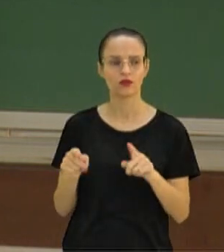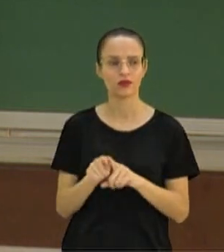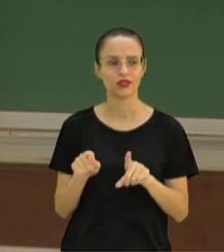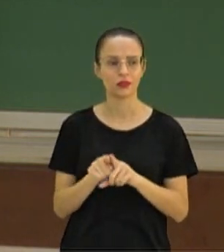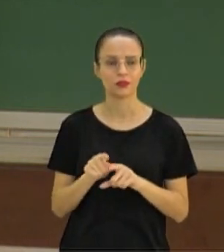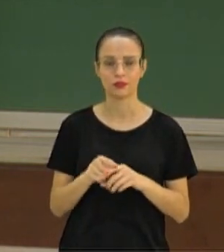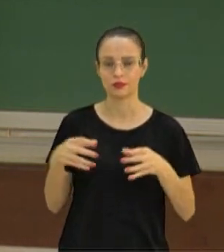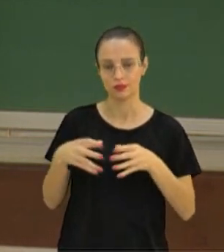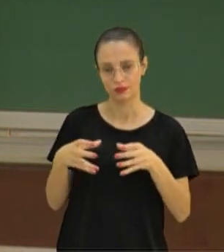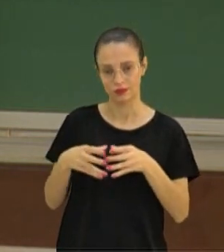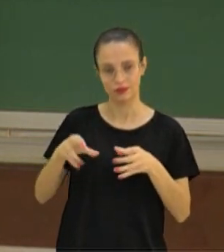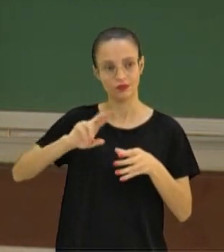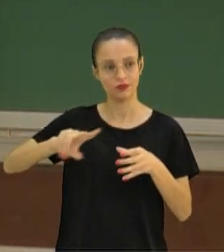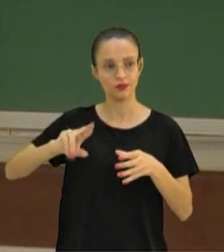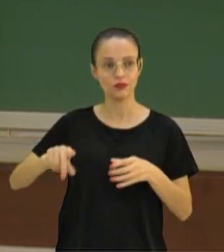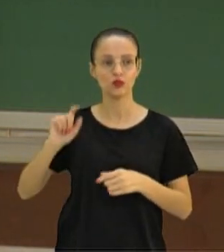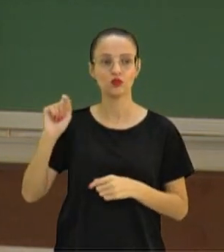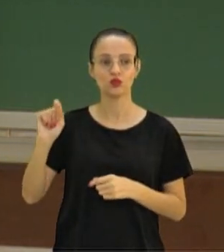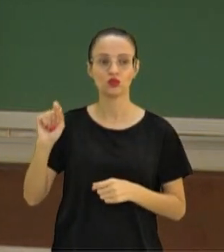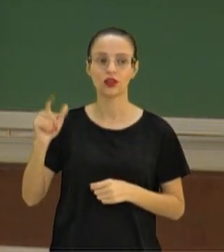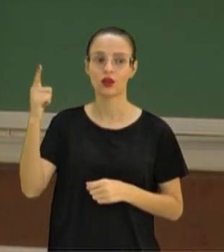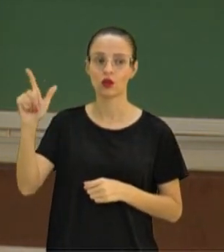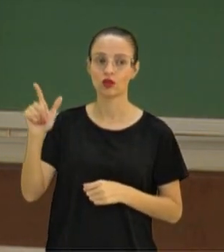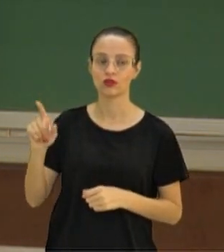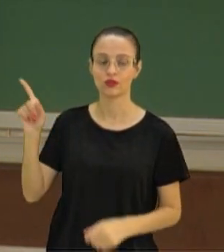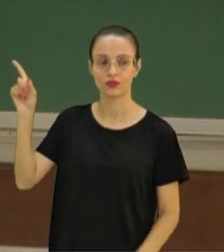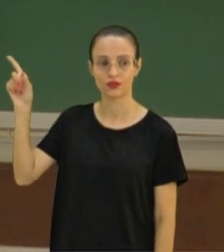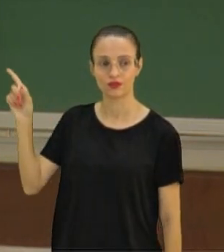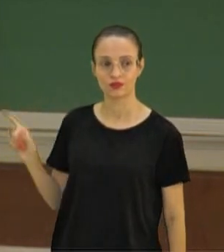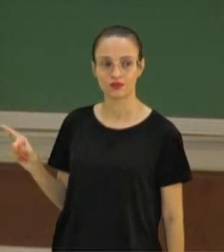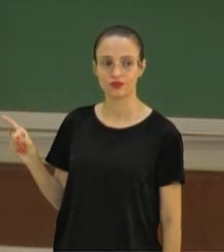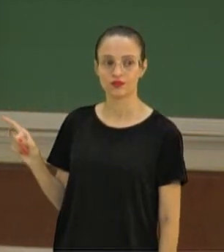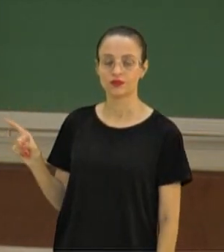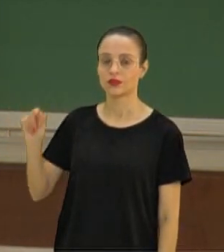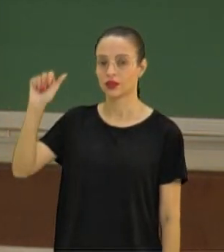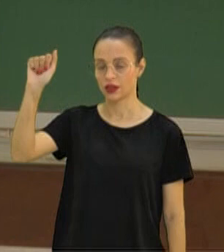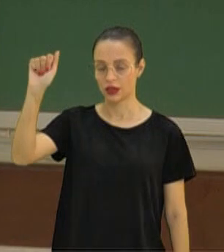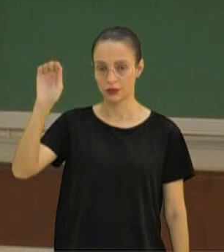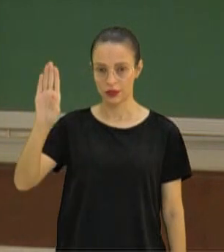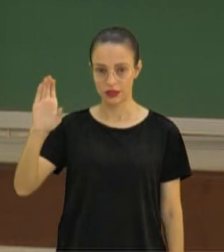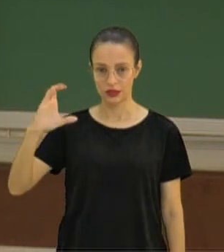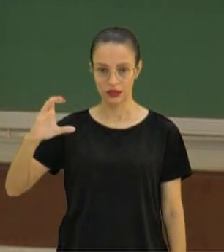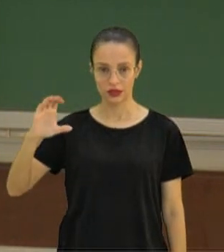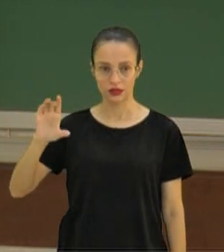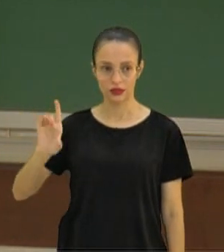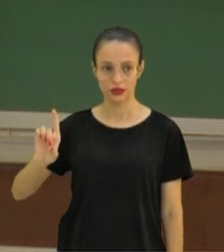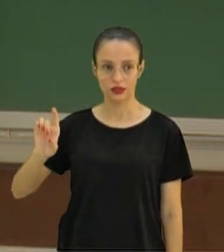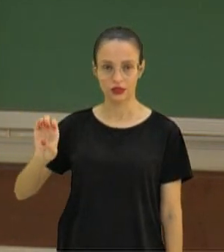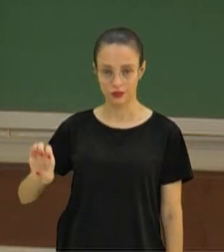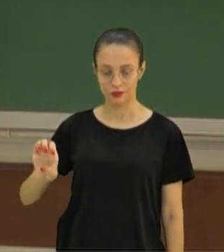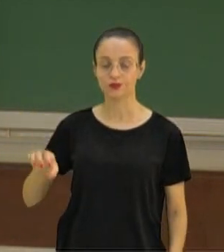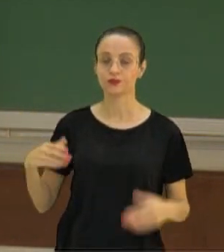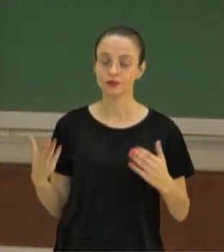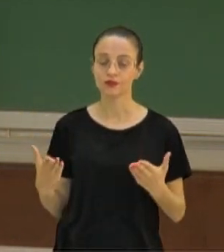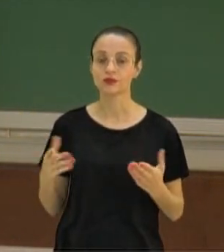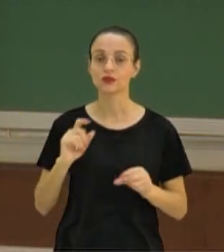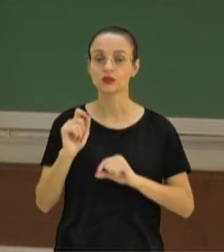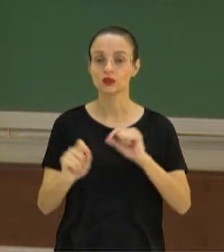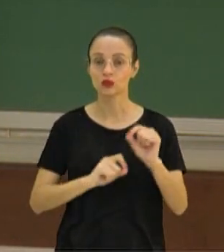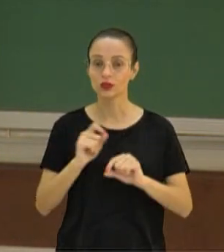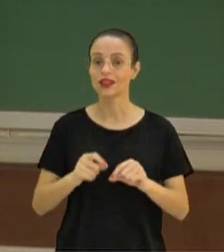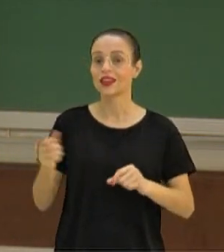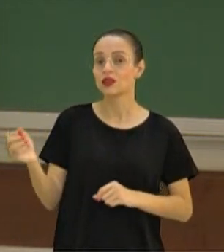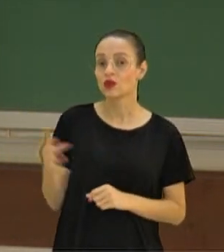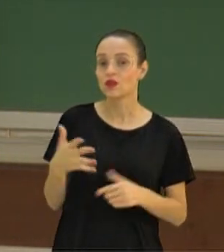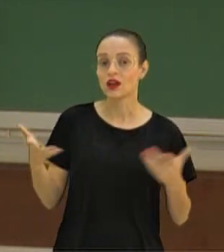as minhas espécies de interesse, elas estão nesse terminal aqui. As espécies A, B, C, D, E. Ou seja, as espécies